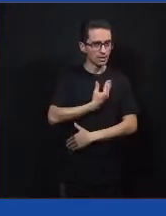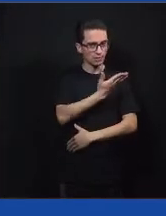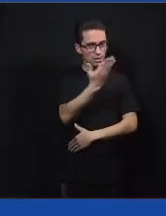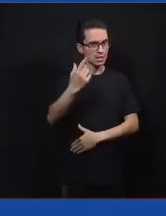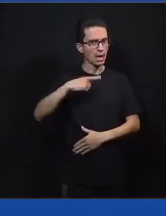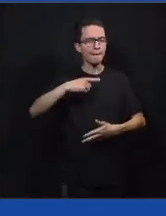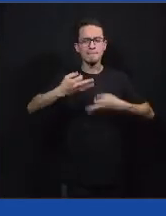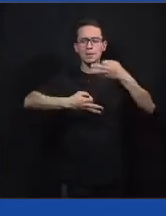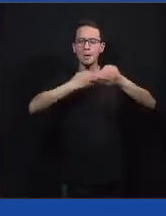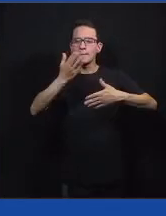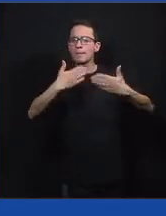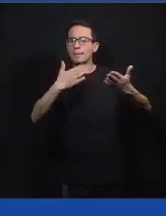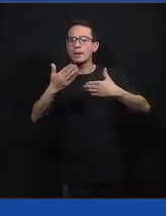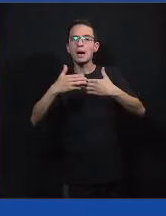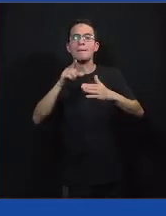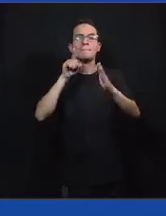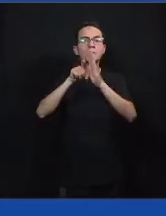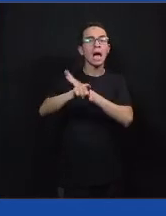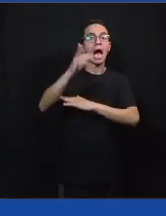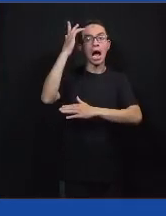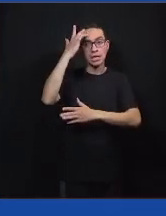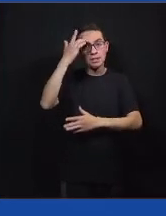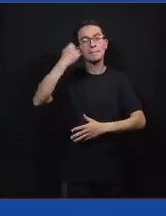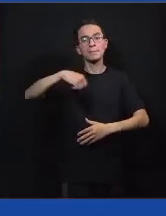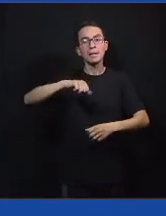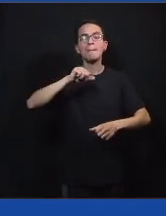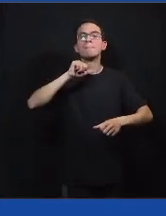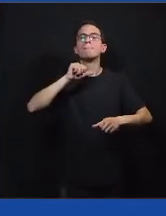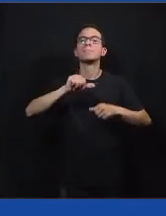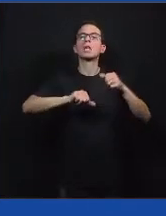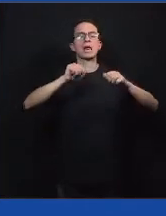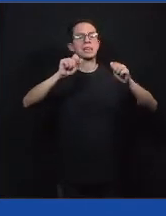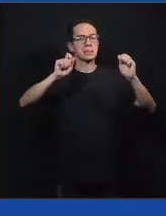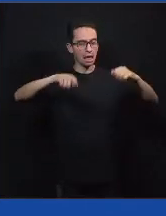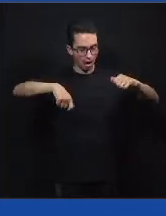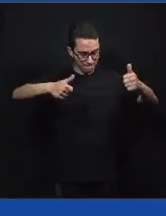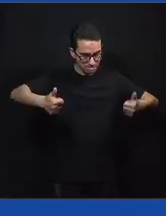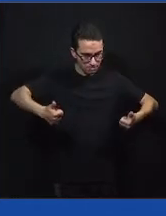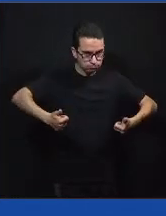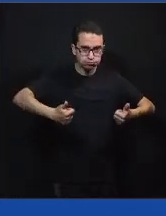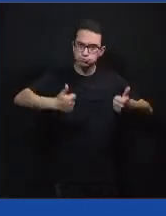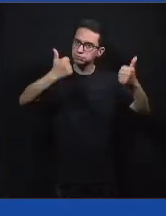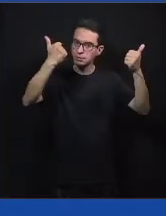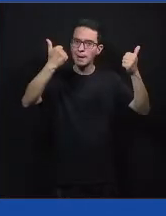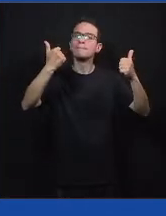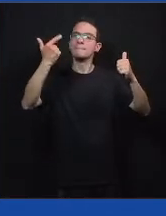o que você acha que precisa ser feito a partir disso? O que a gente pode fazer para que a juventude participe mais?